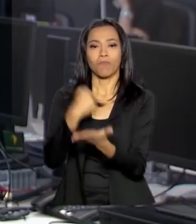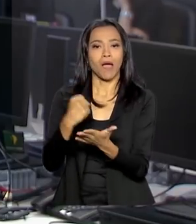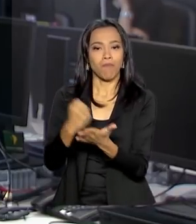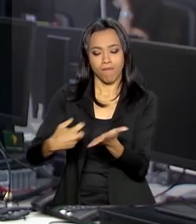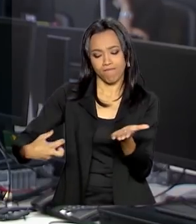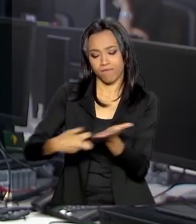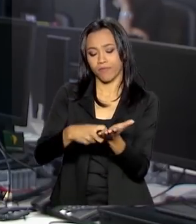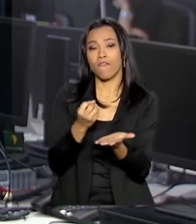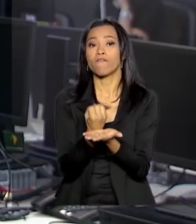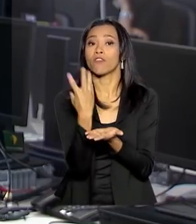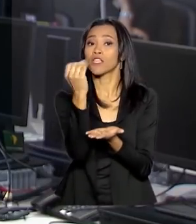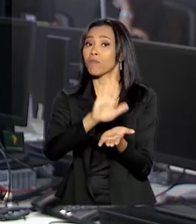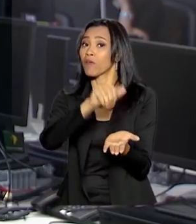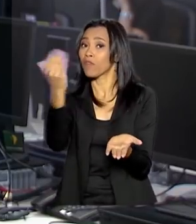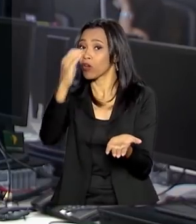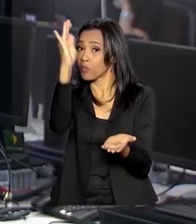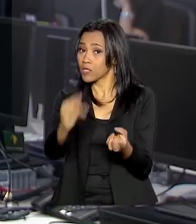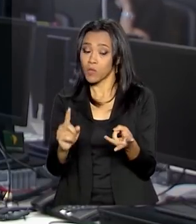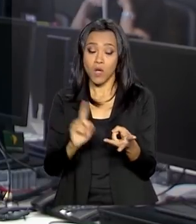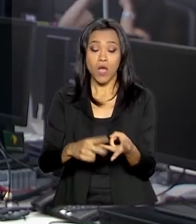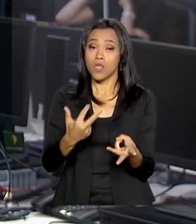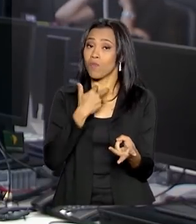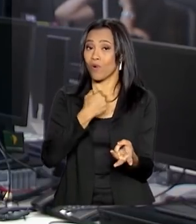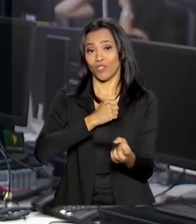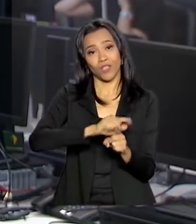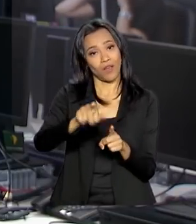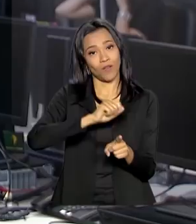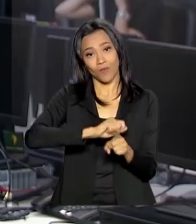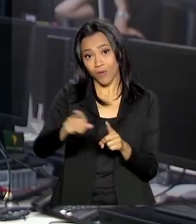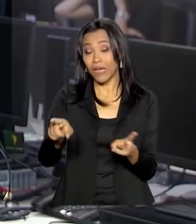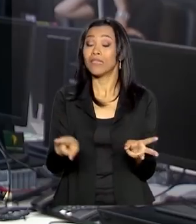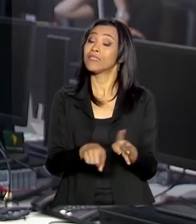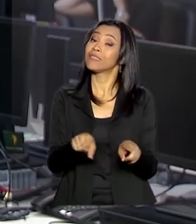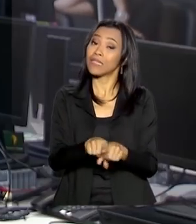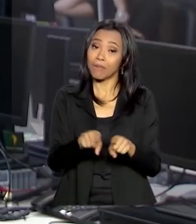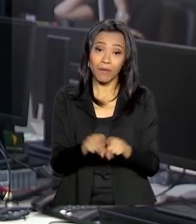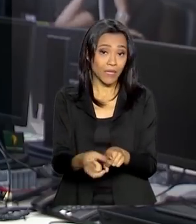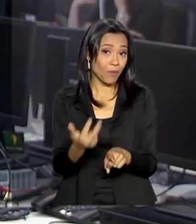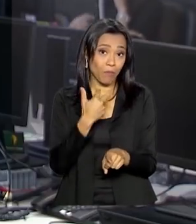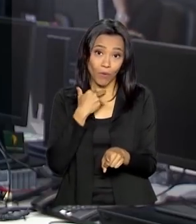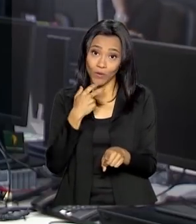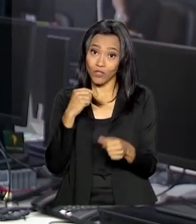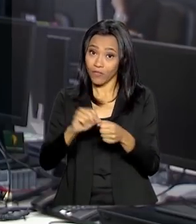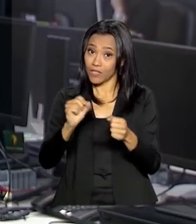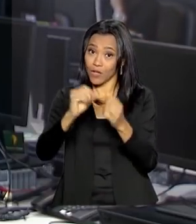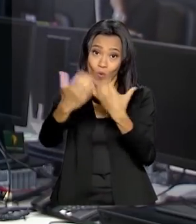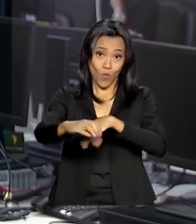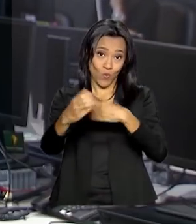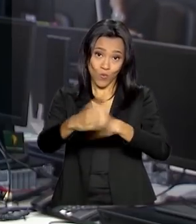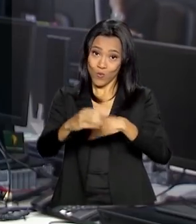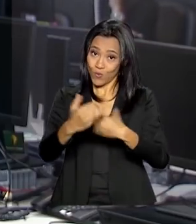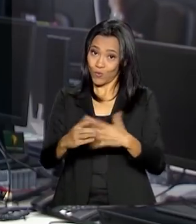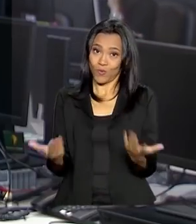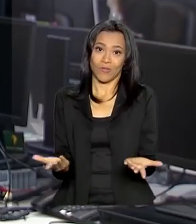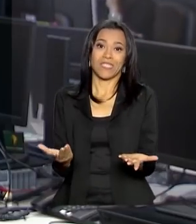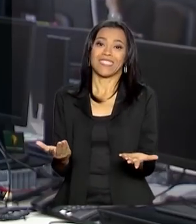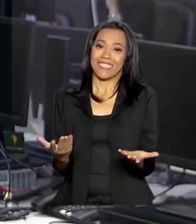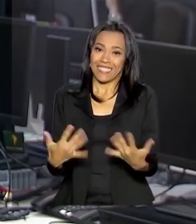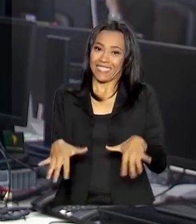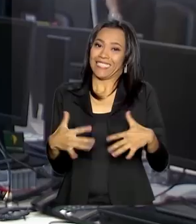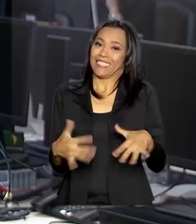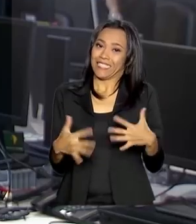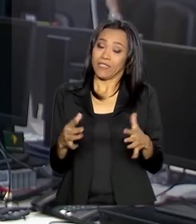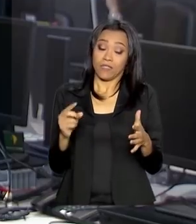negativa para a venda ou aluguel de imóvel e até de prestar concurso público. Contribuídos que descobriram erro na declaração entregue no